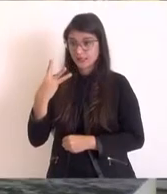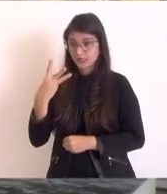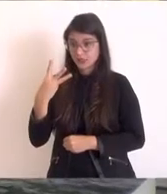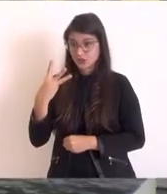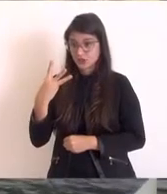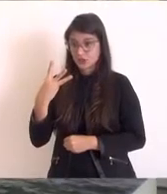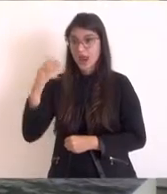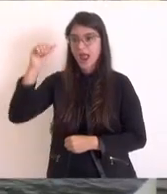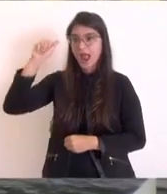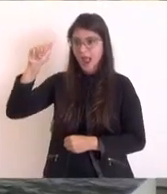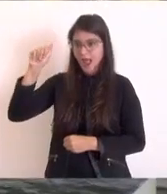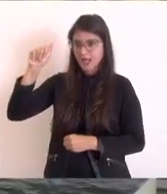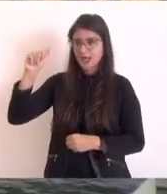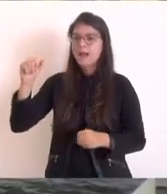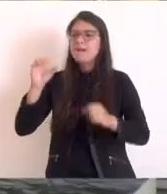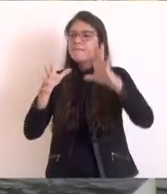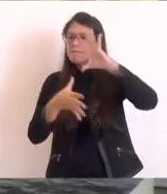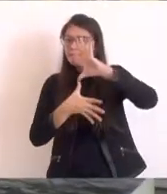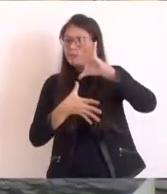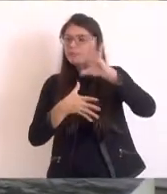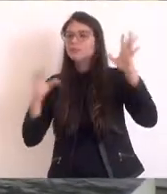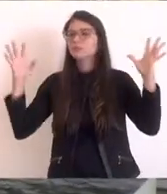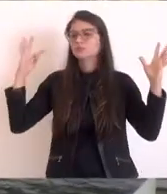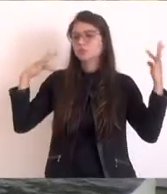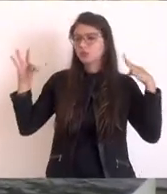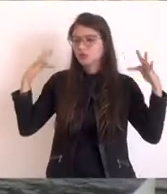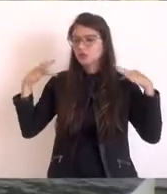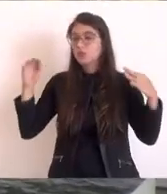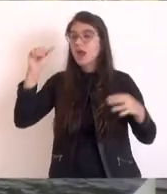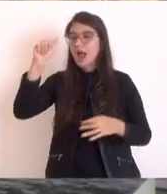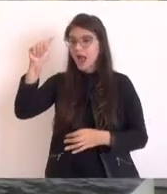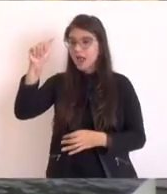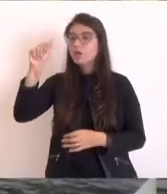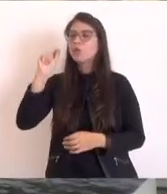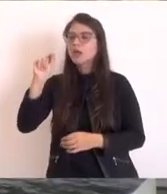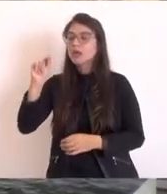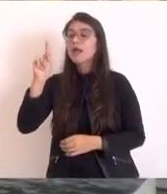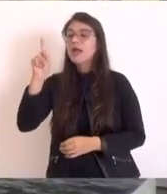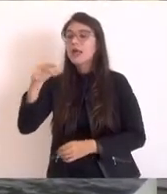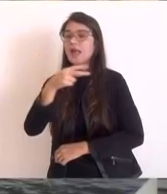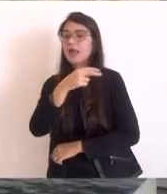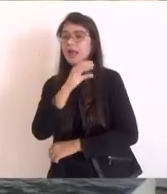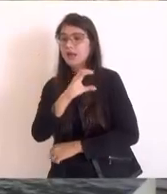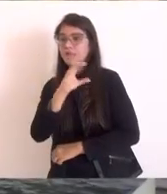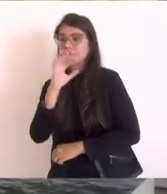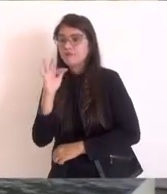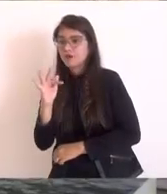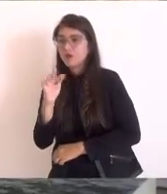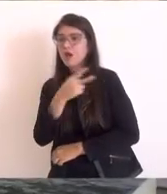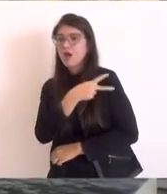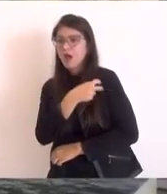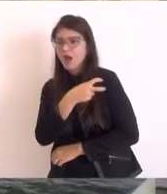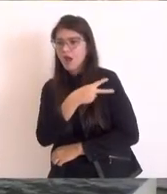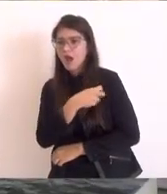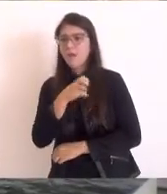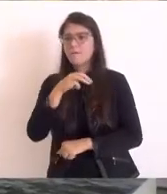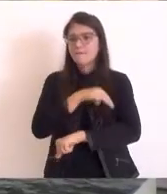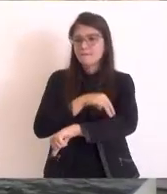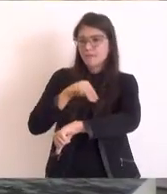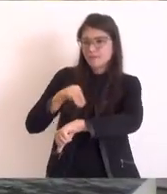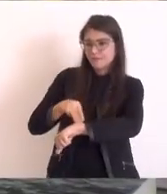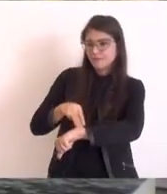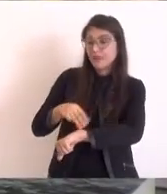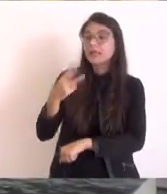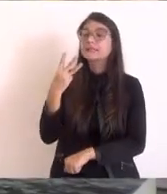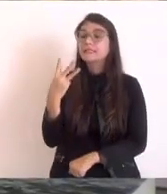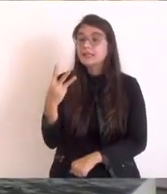no mapa do turismo brasileiro. É Cabo Frio, Arraial do Cabo e Macaé. Nós temos três categoria B.